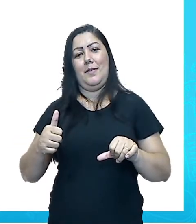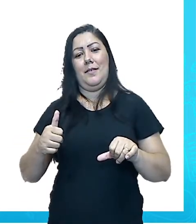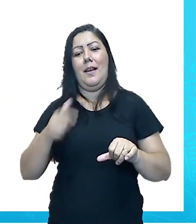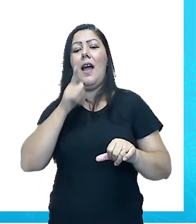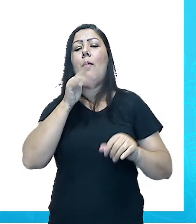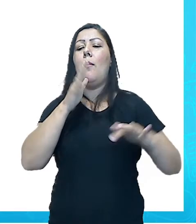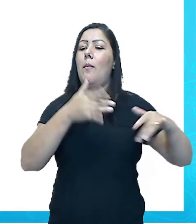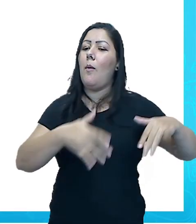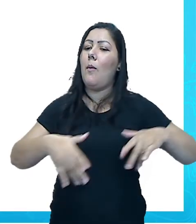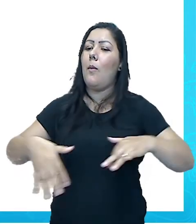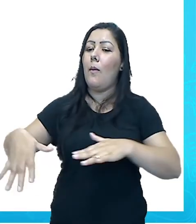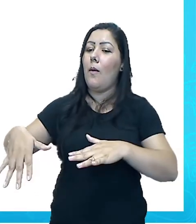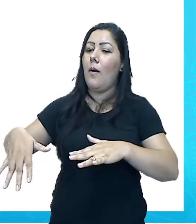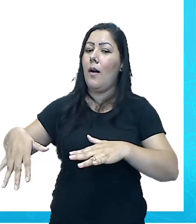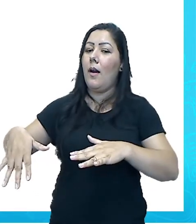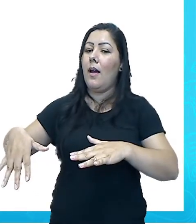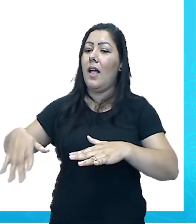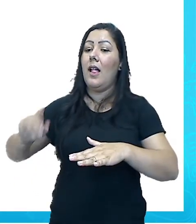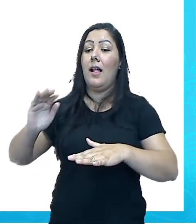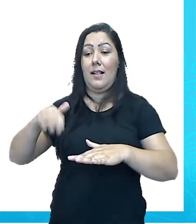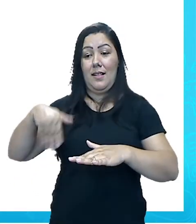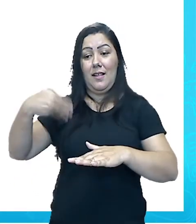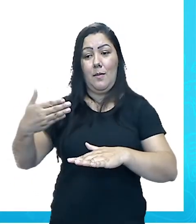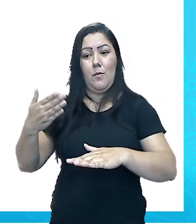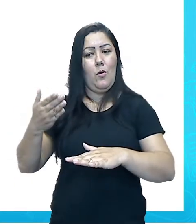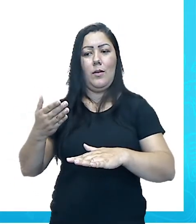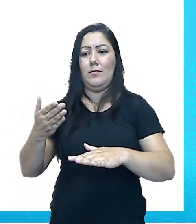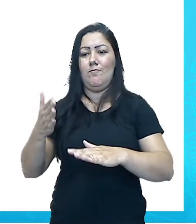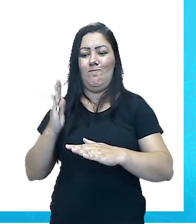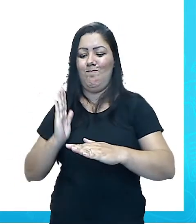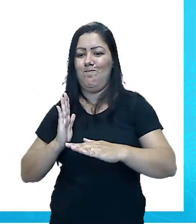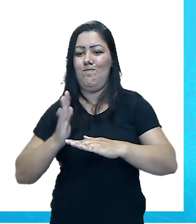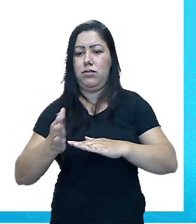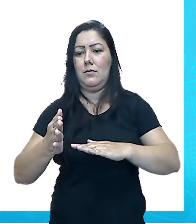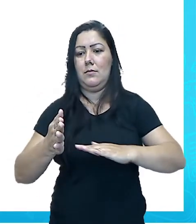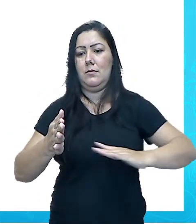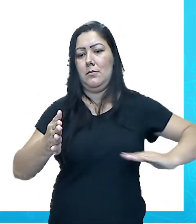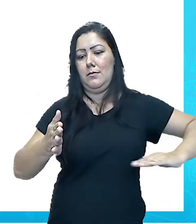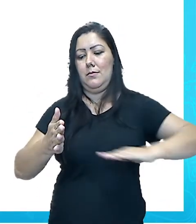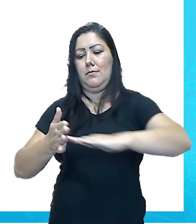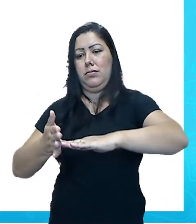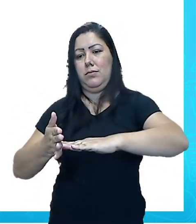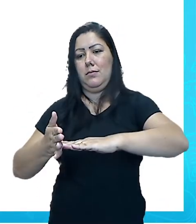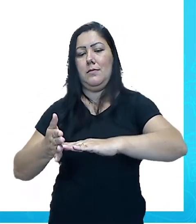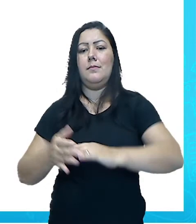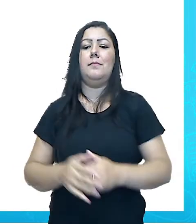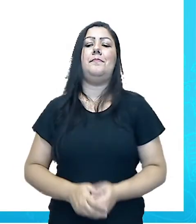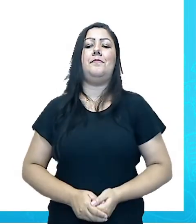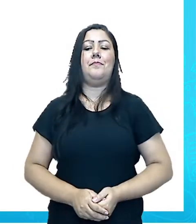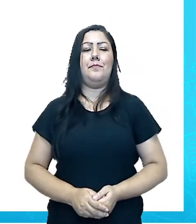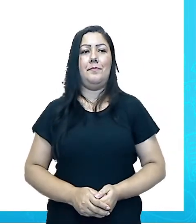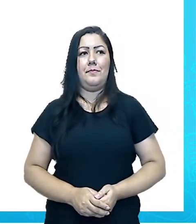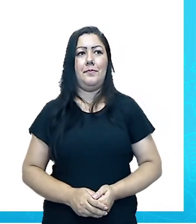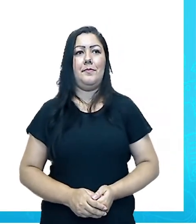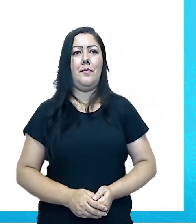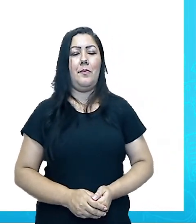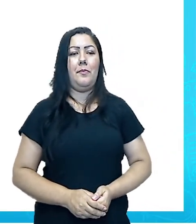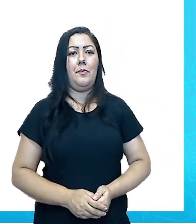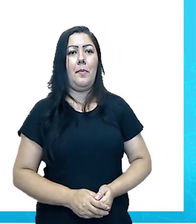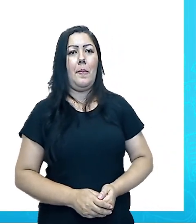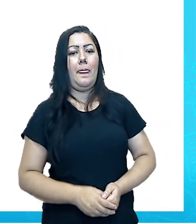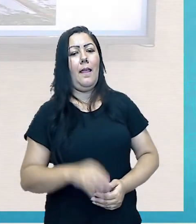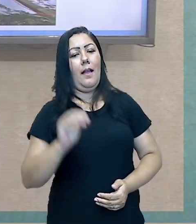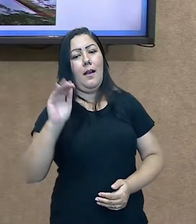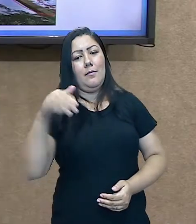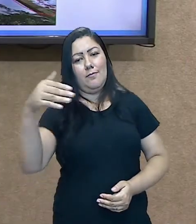o homem transformou tudo isso aqui. Certo? E nós vamos dar continuidade